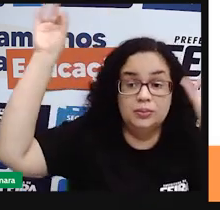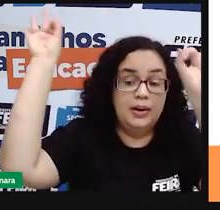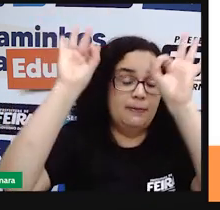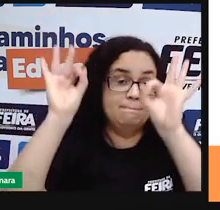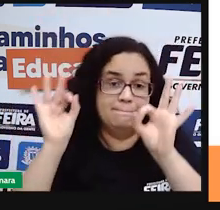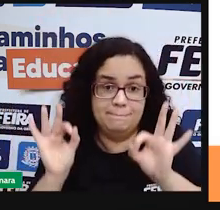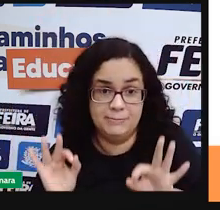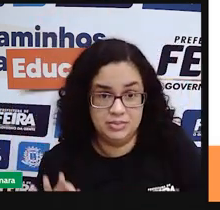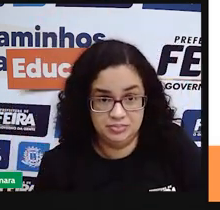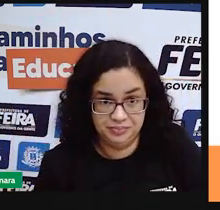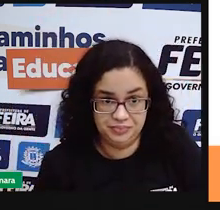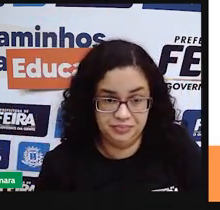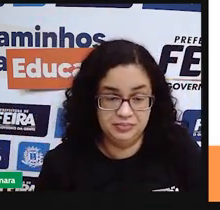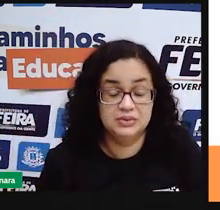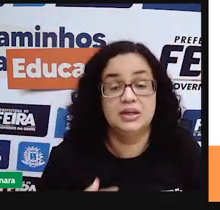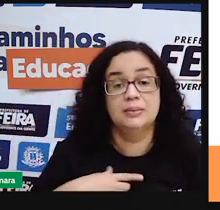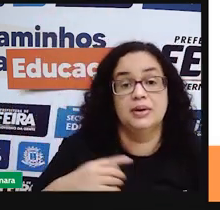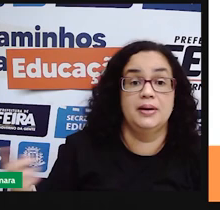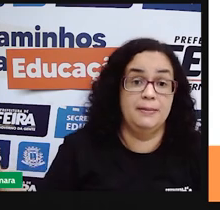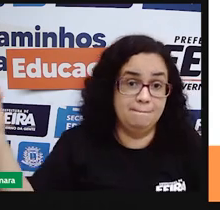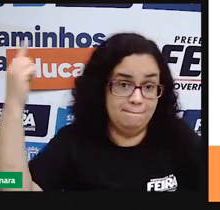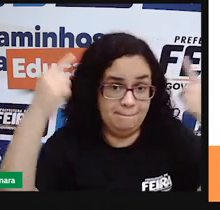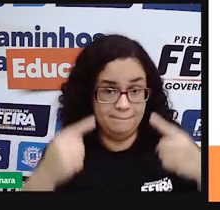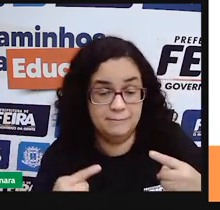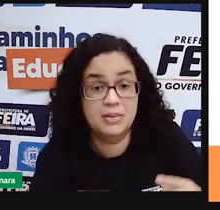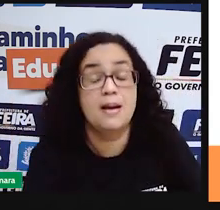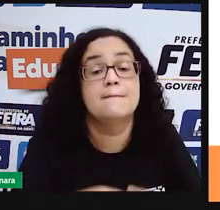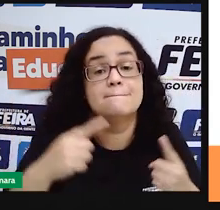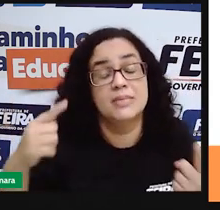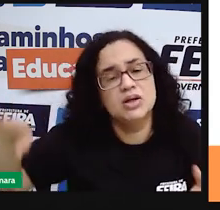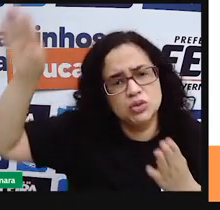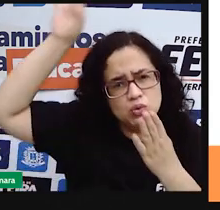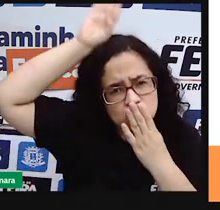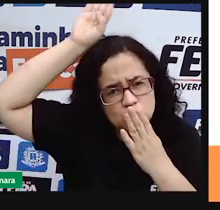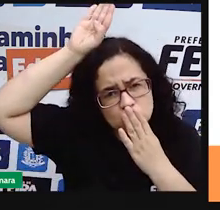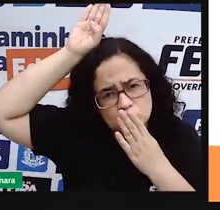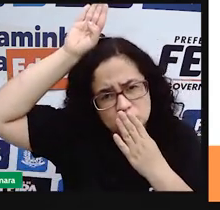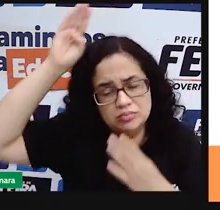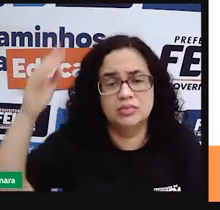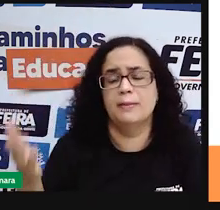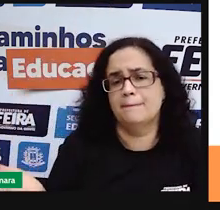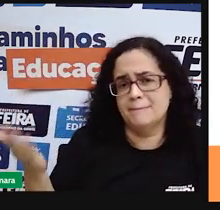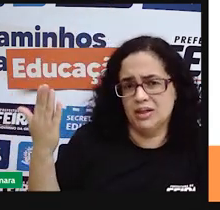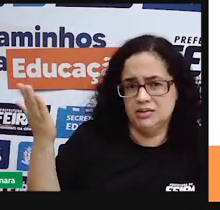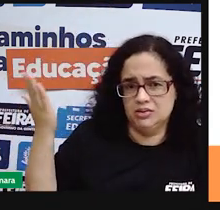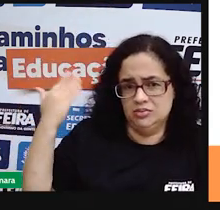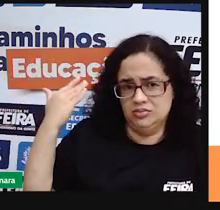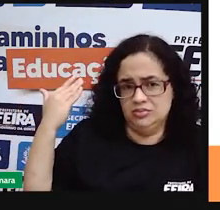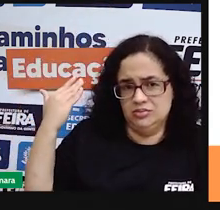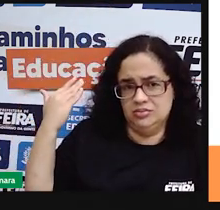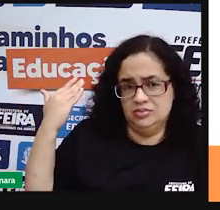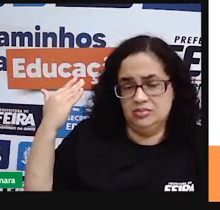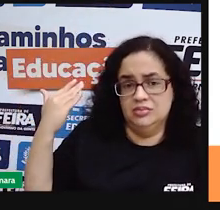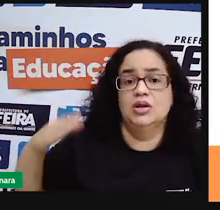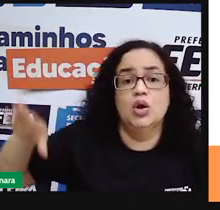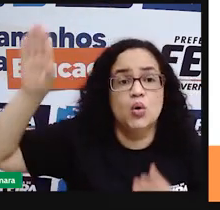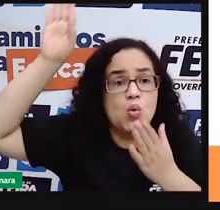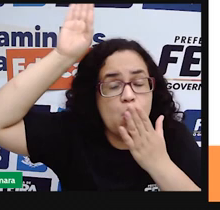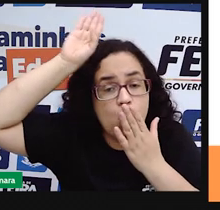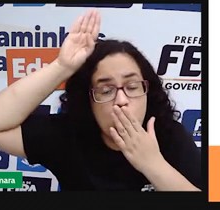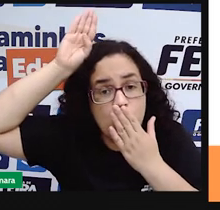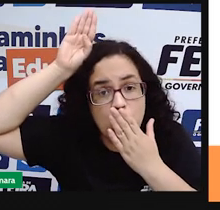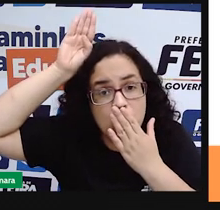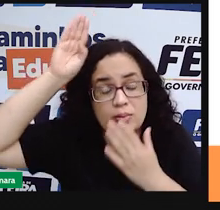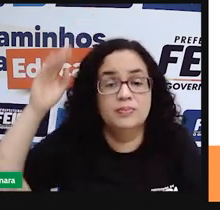imunidade para enfrentar. Mas os índios não ficaram lá no passado, né? Os índios fazem parte, os indígenas fazem parte